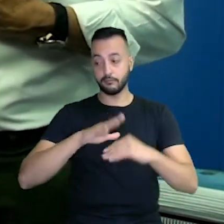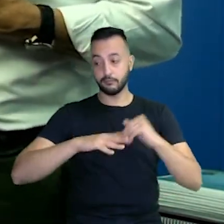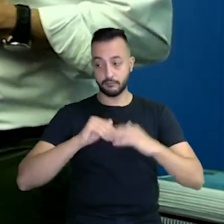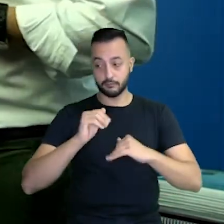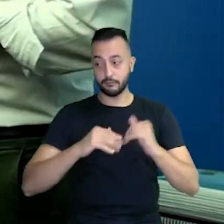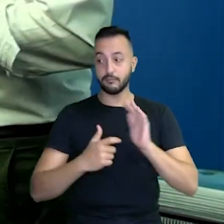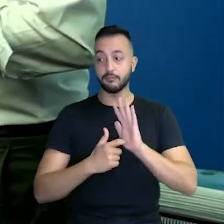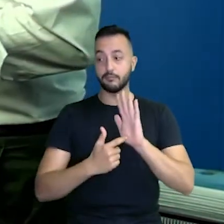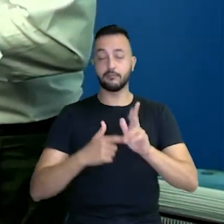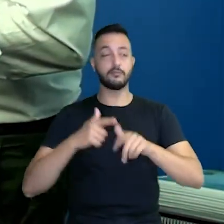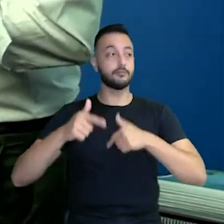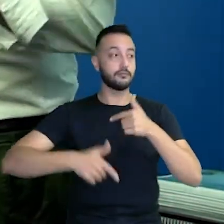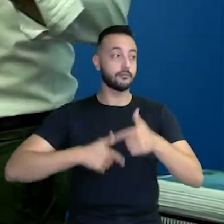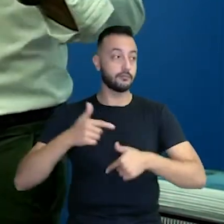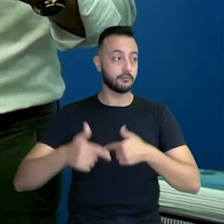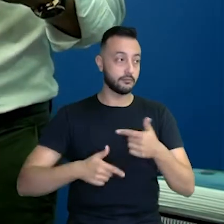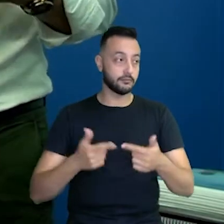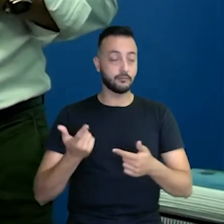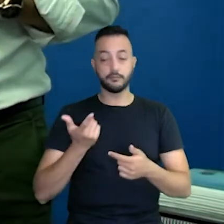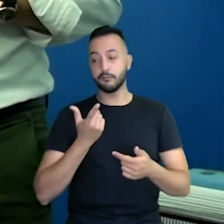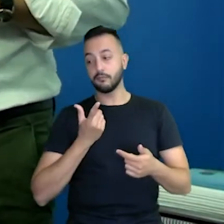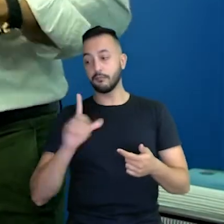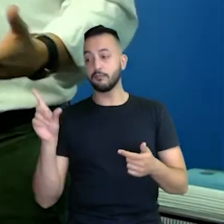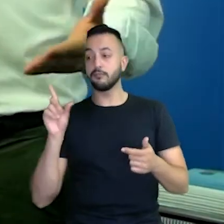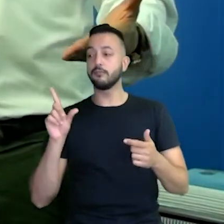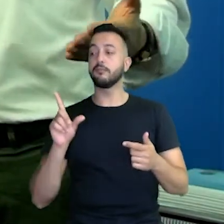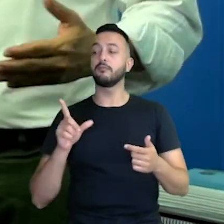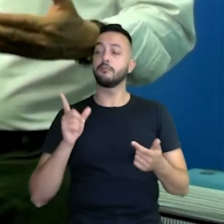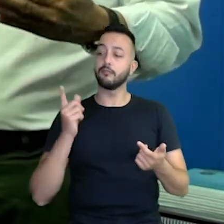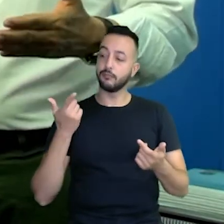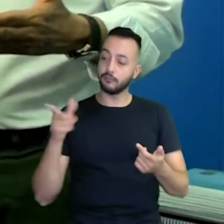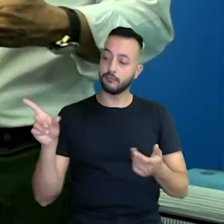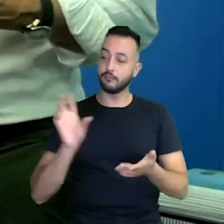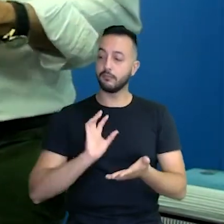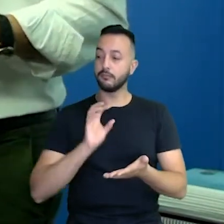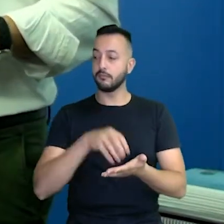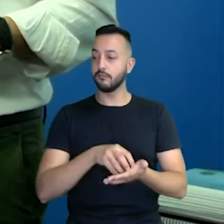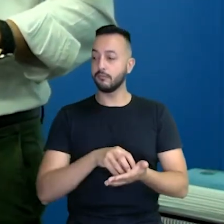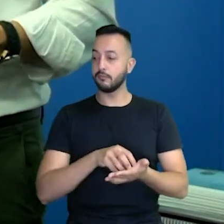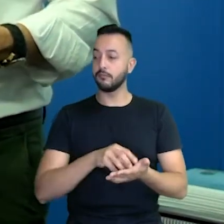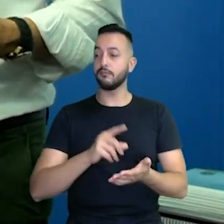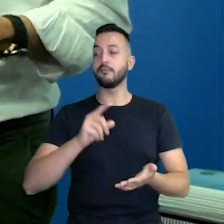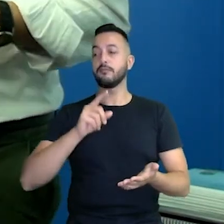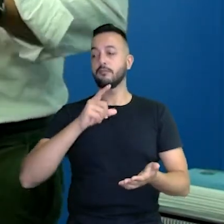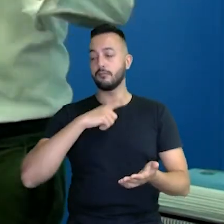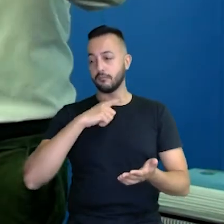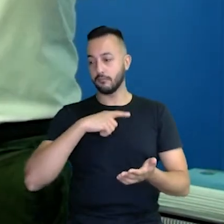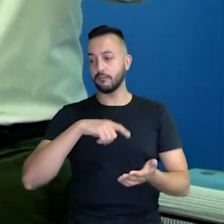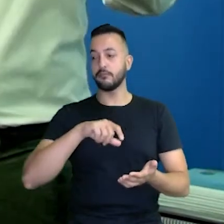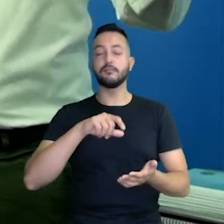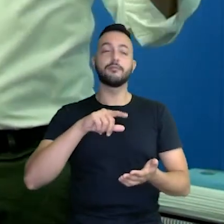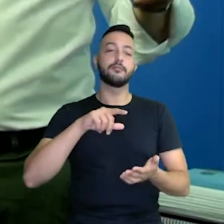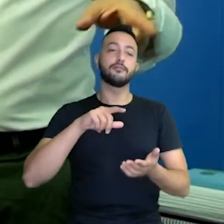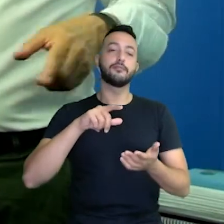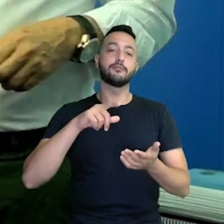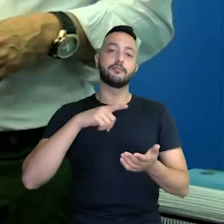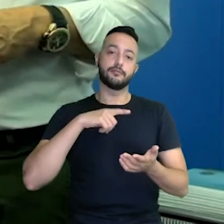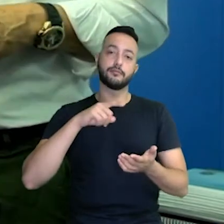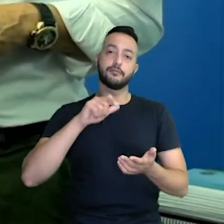nosso trabalho. Uma outra coisa que é um outro núcleo, que é o núcleo da alimentação, o AE naquele